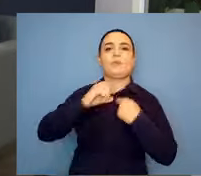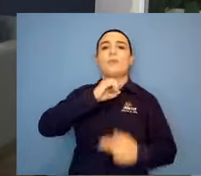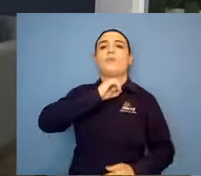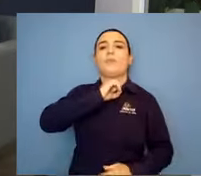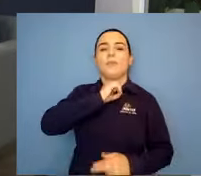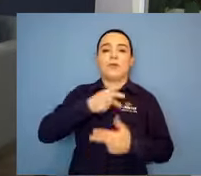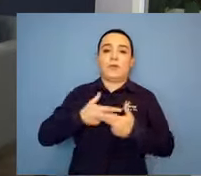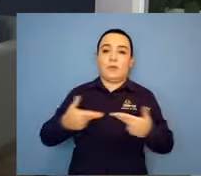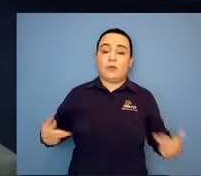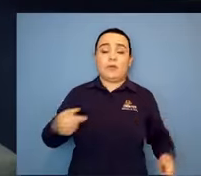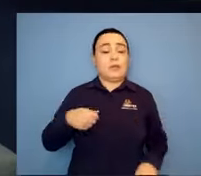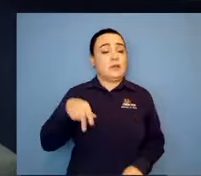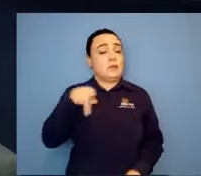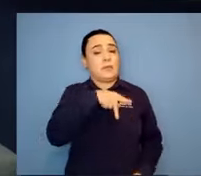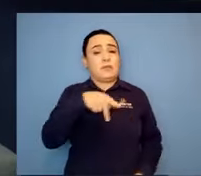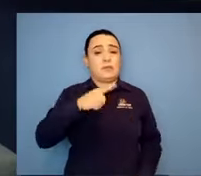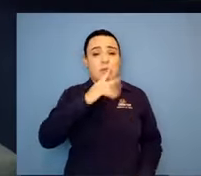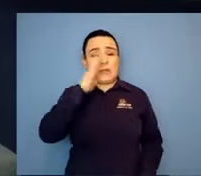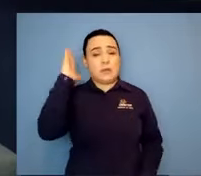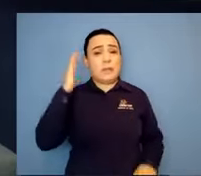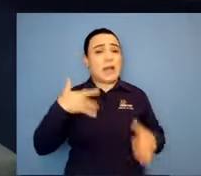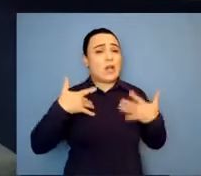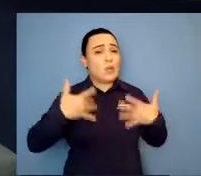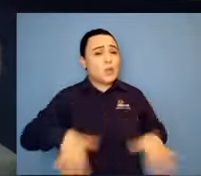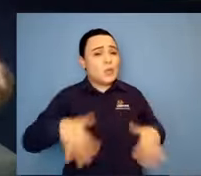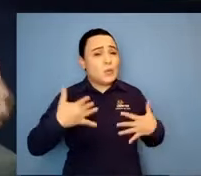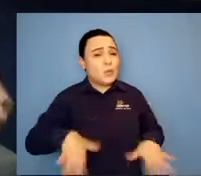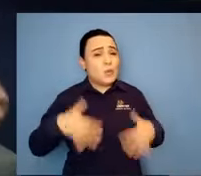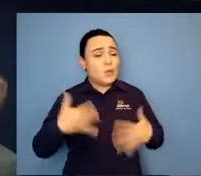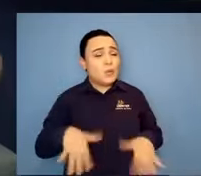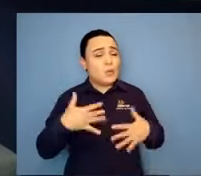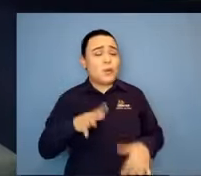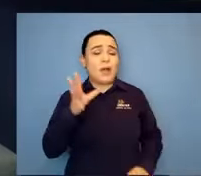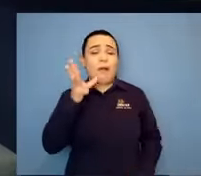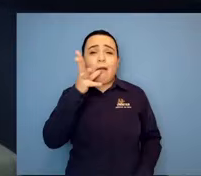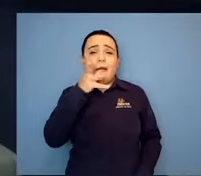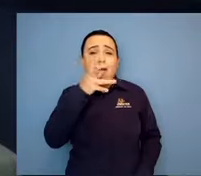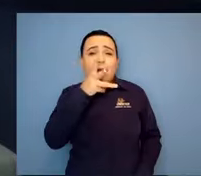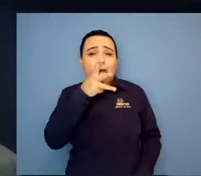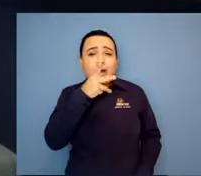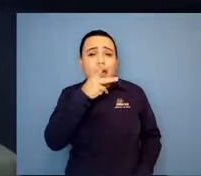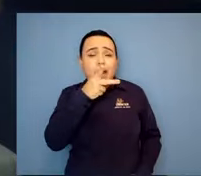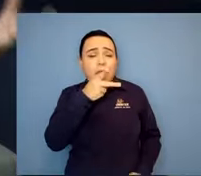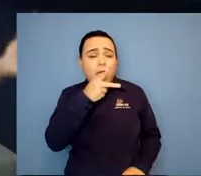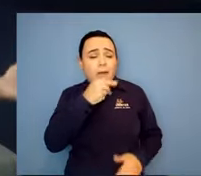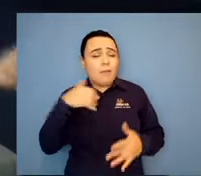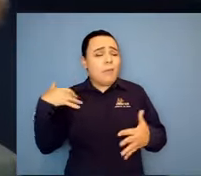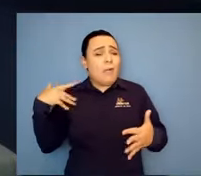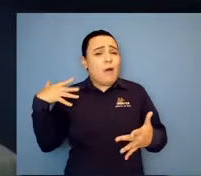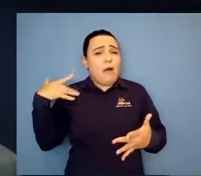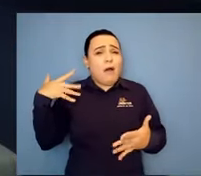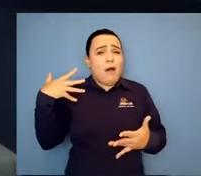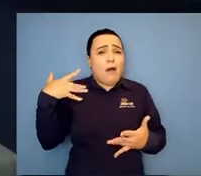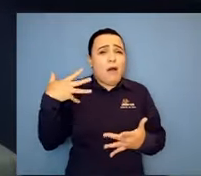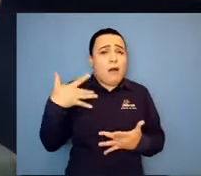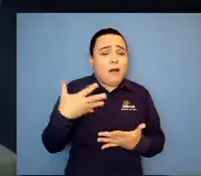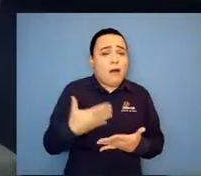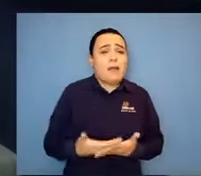vai envolver a sua família. Envolve toda a família. Envolve a questão religiosa.